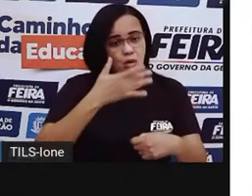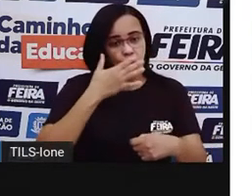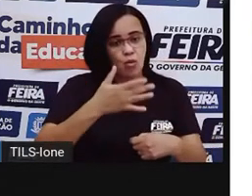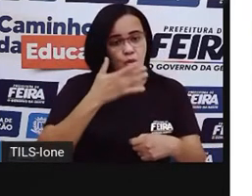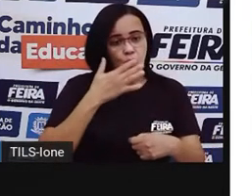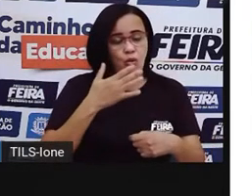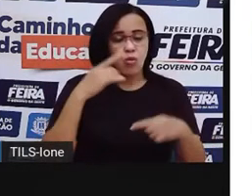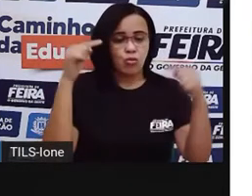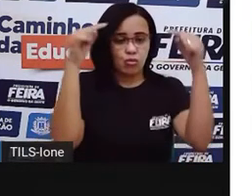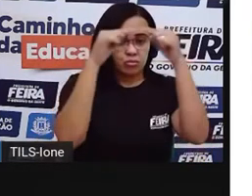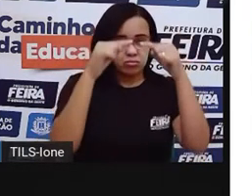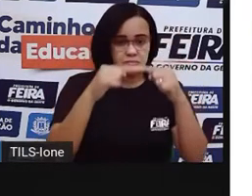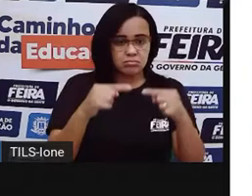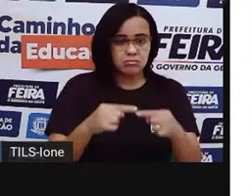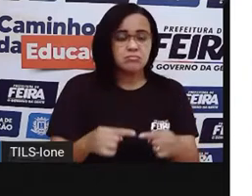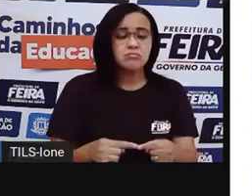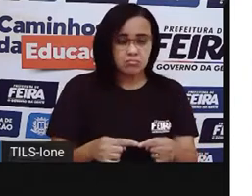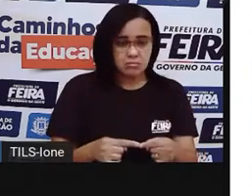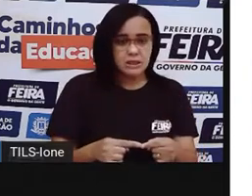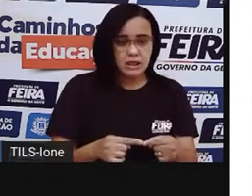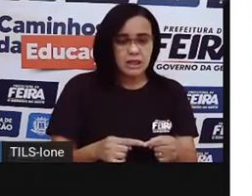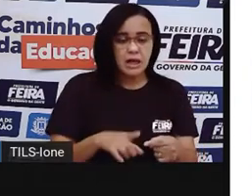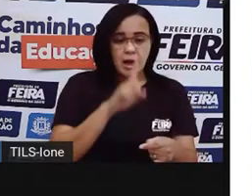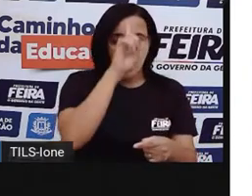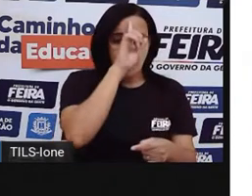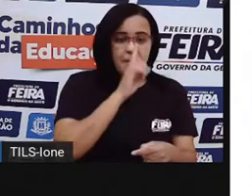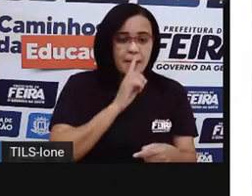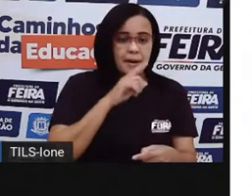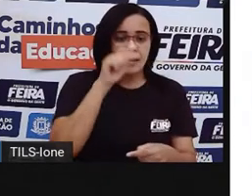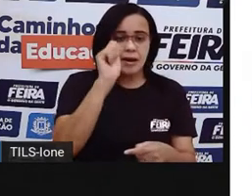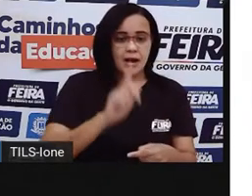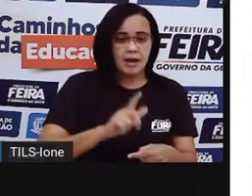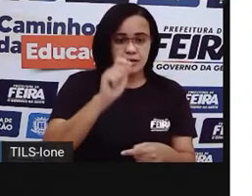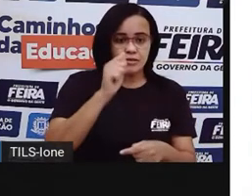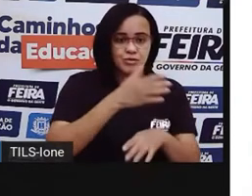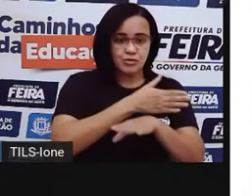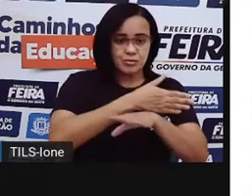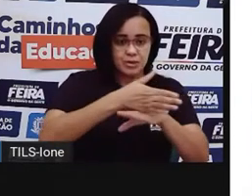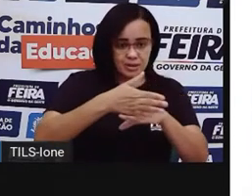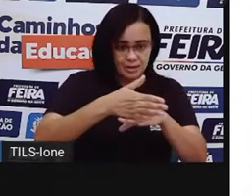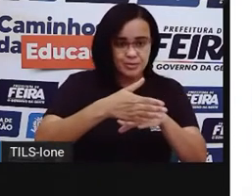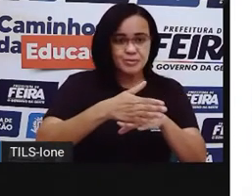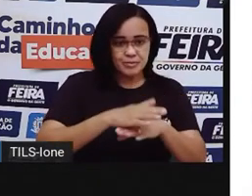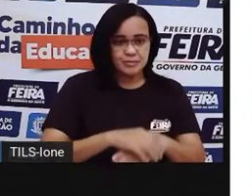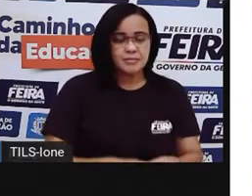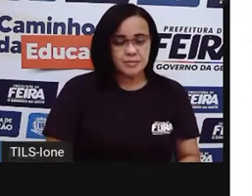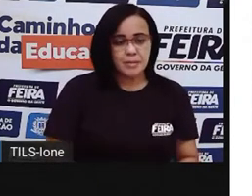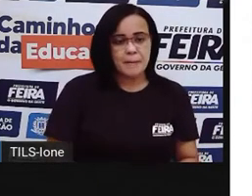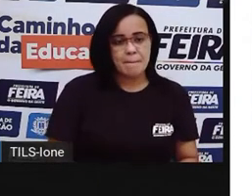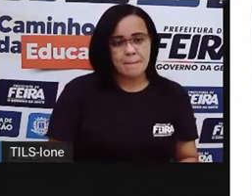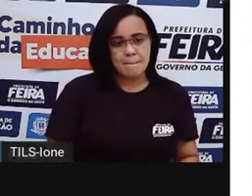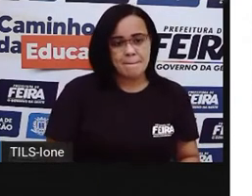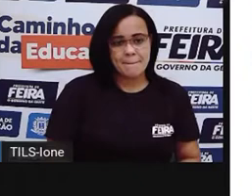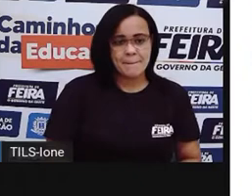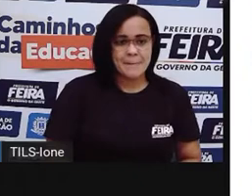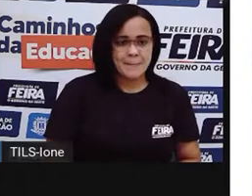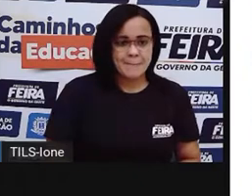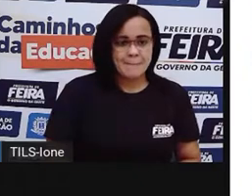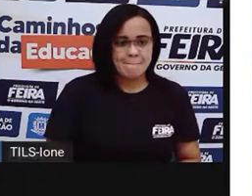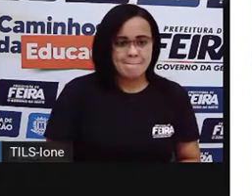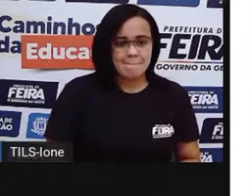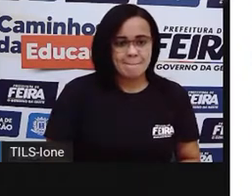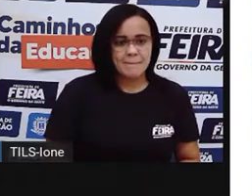verde, amarelo, azul e branco. São as cores da bandeira do Brasil. A gente não pode usar outro material, tem que ser um